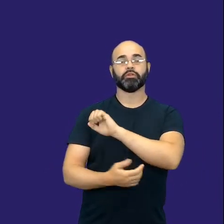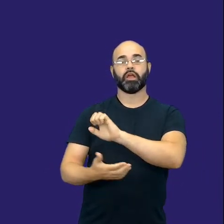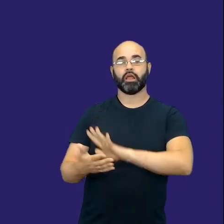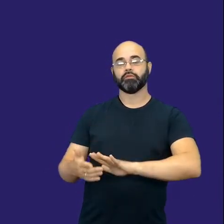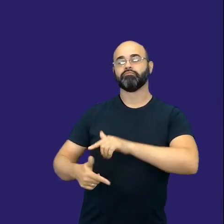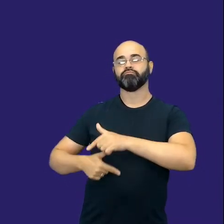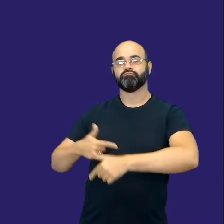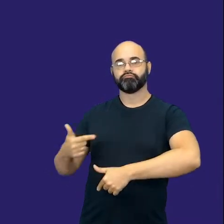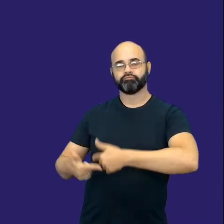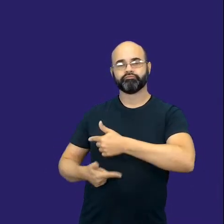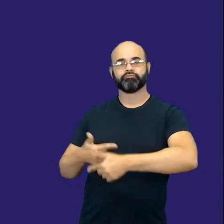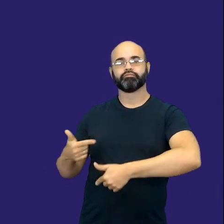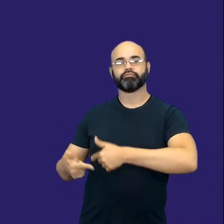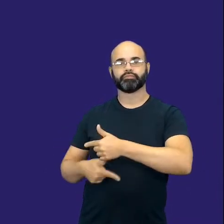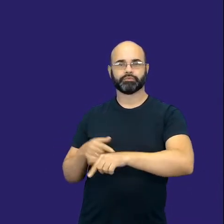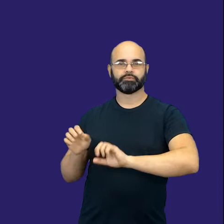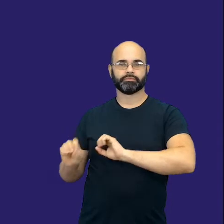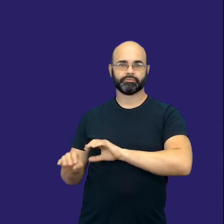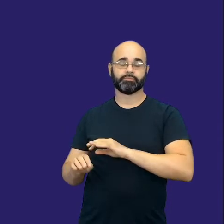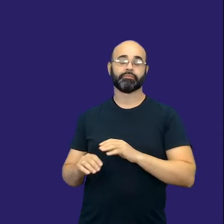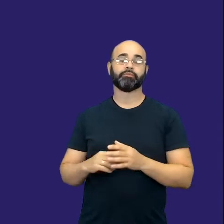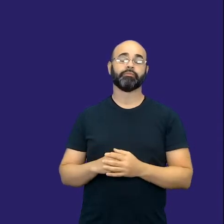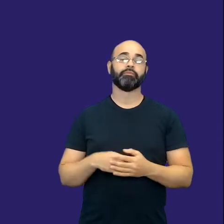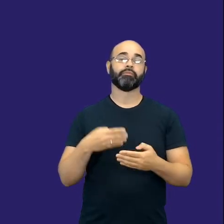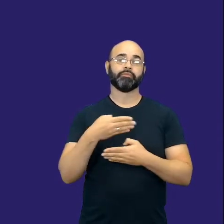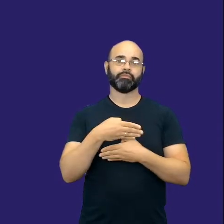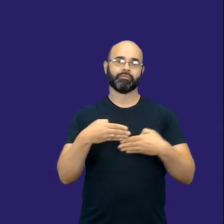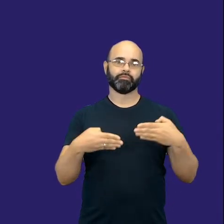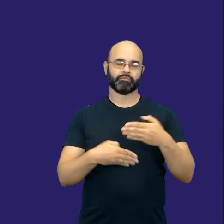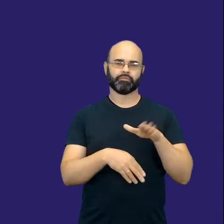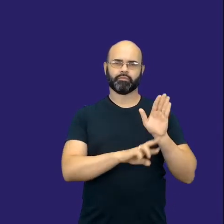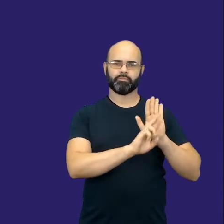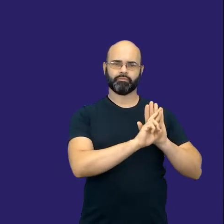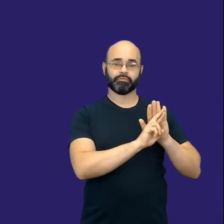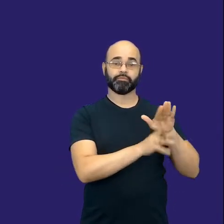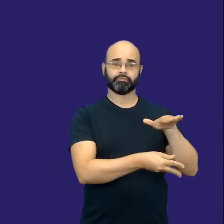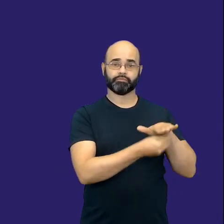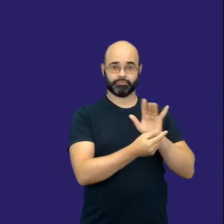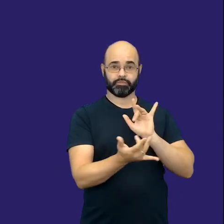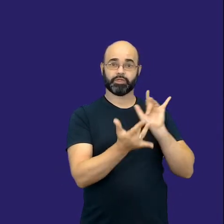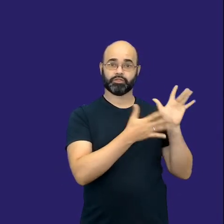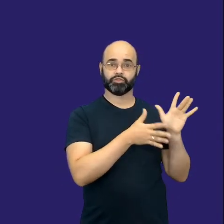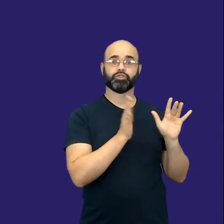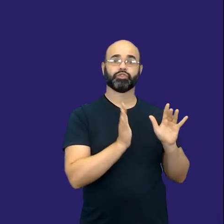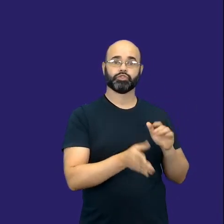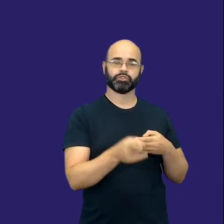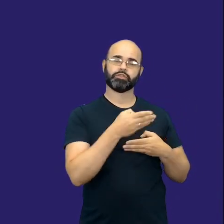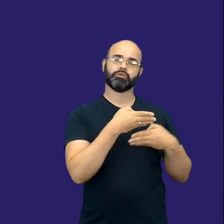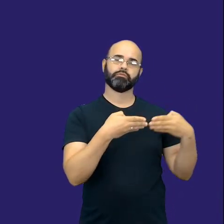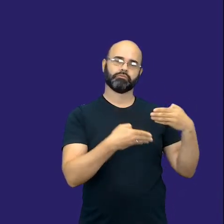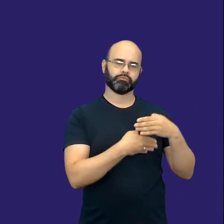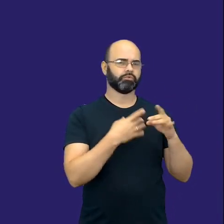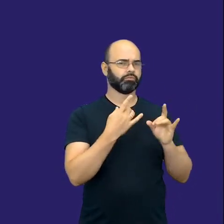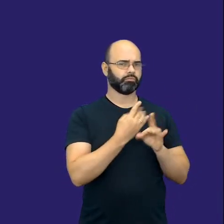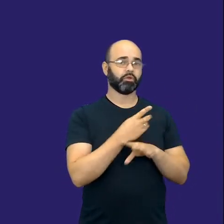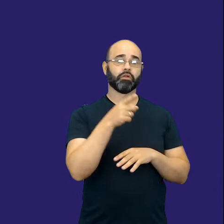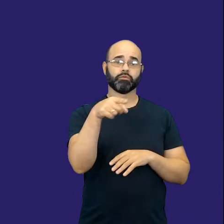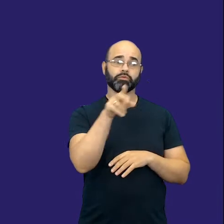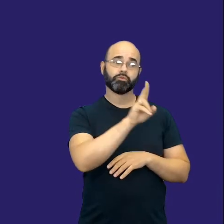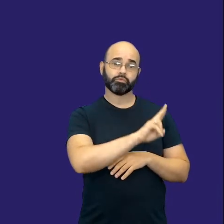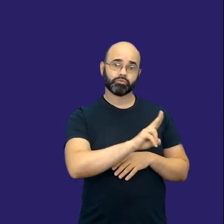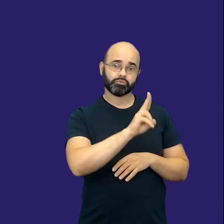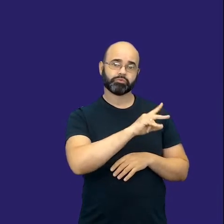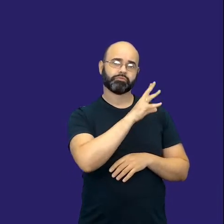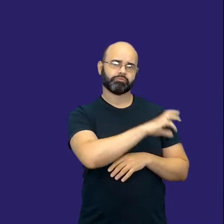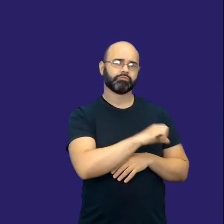podem utilizar o PPT, que já está disponível no repositório para vocês, e clicar direto por